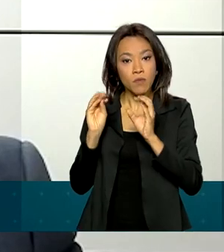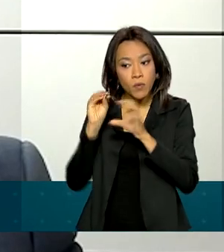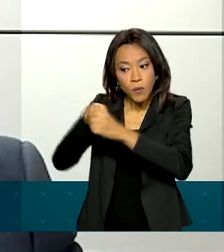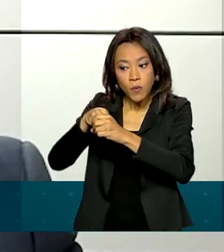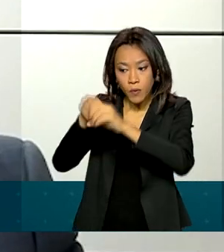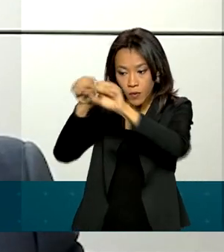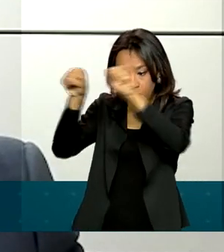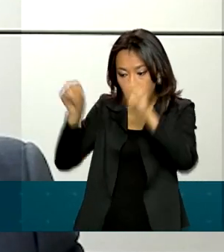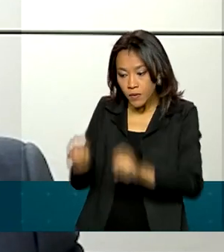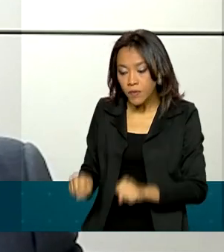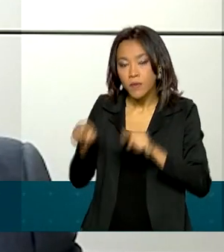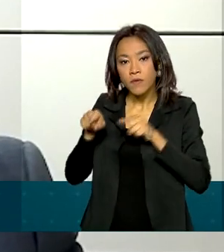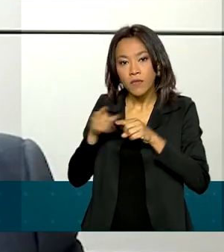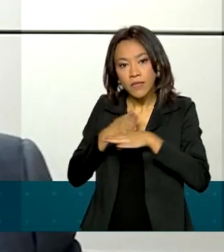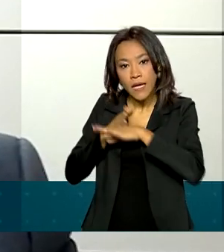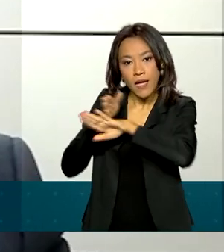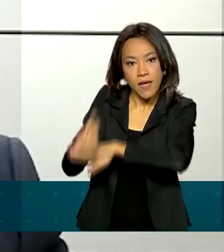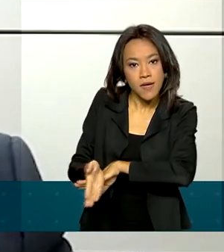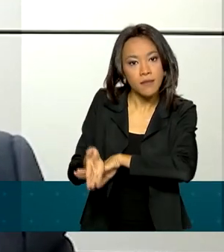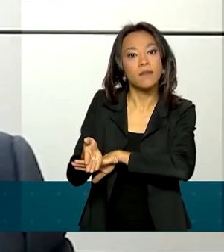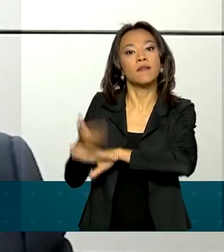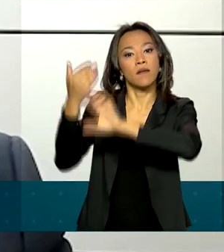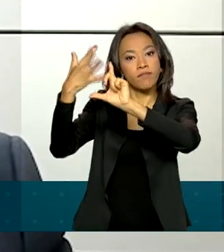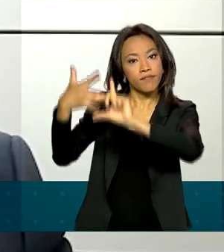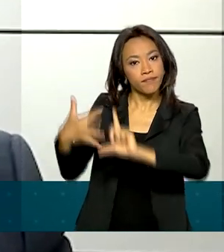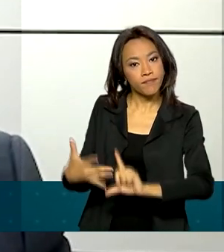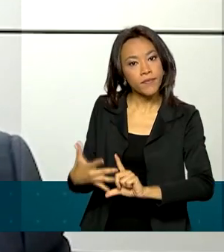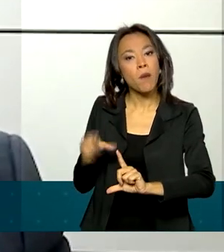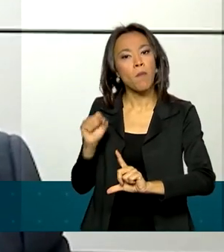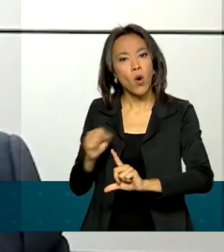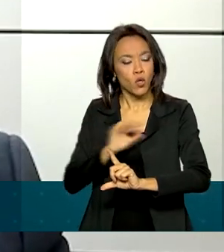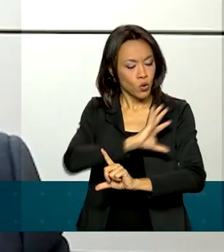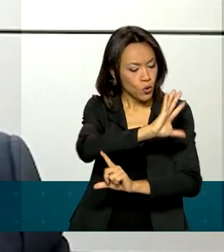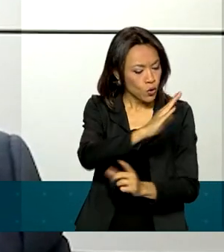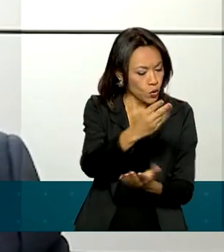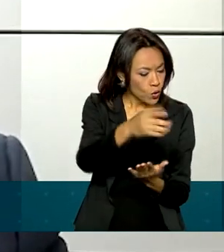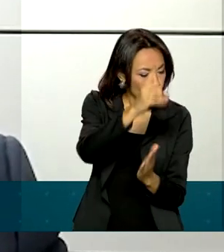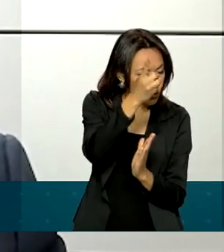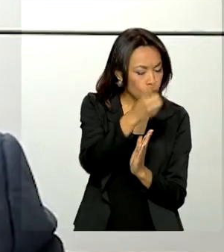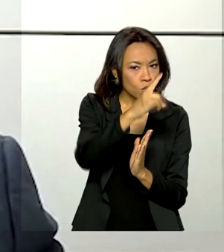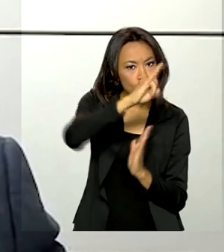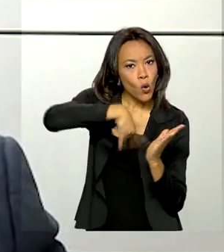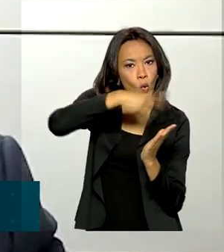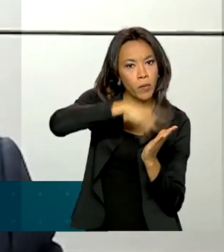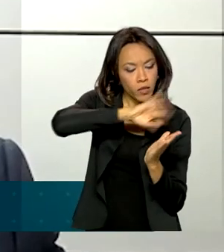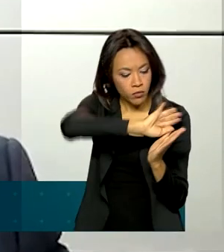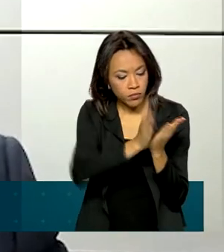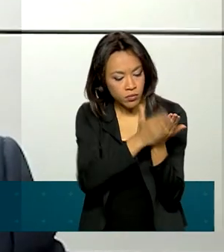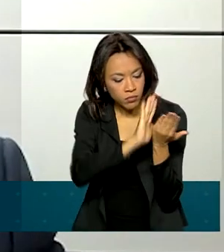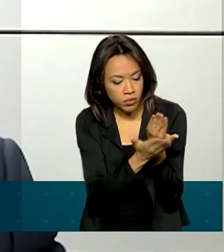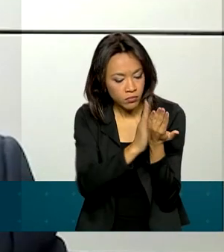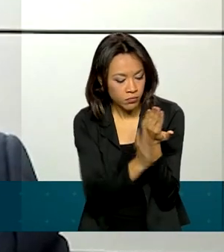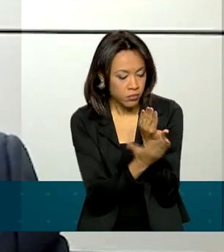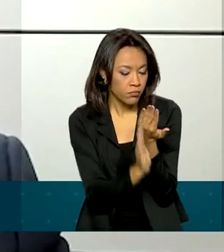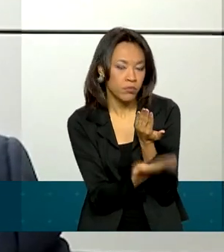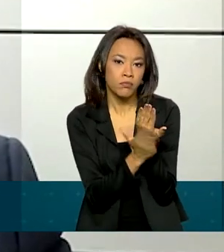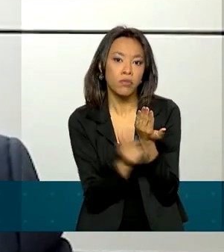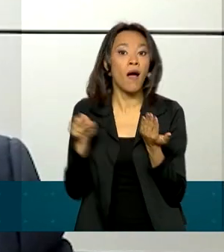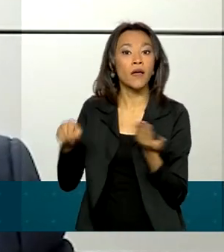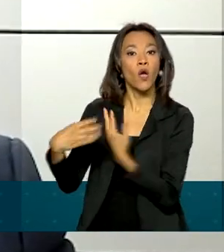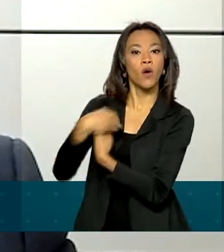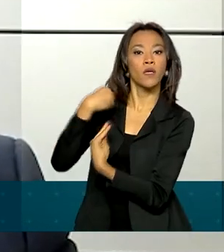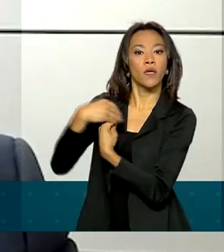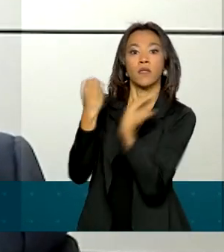Imposto de Renda, na página da Receita Federal na internet, ele pode juntar esses documentos num processo digital, lá tem todas as orientações a